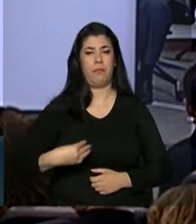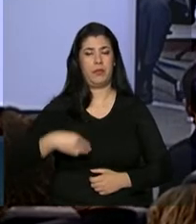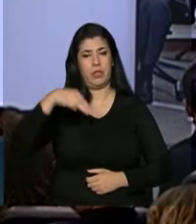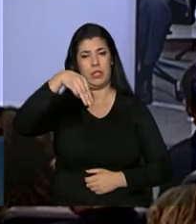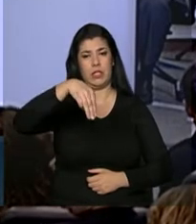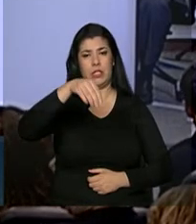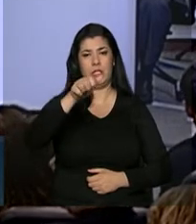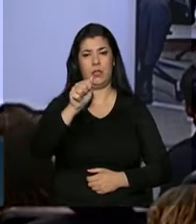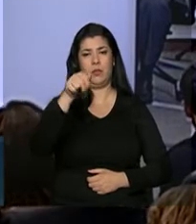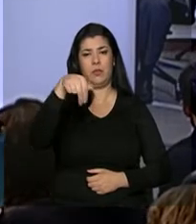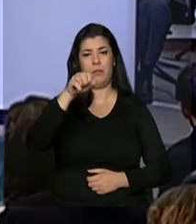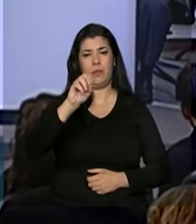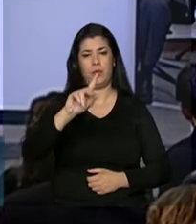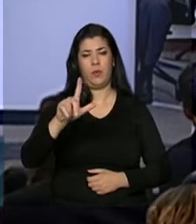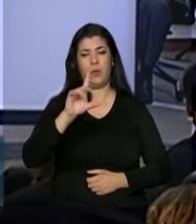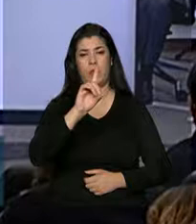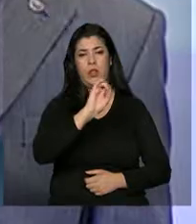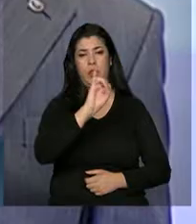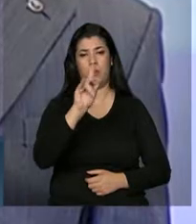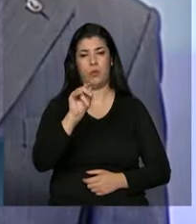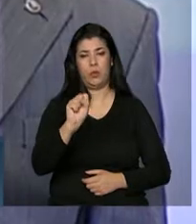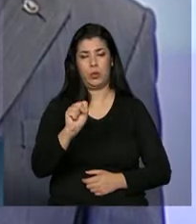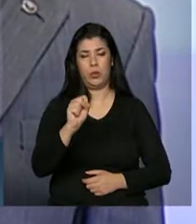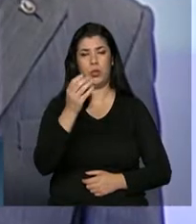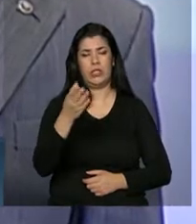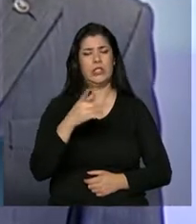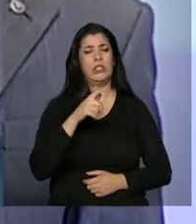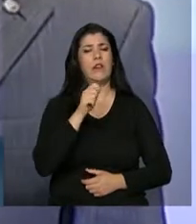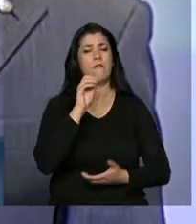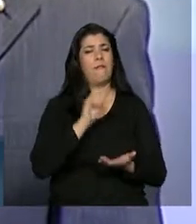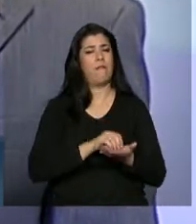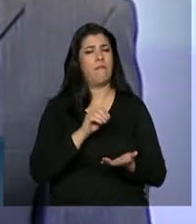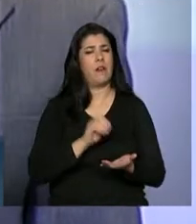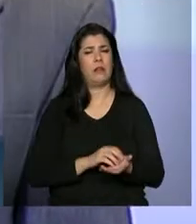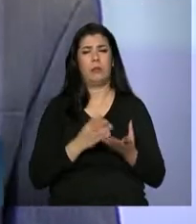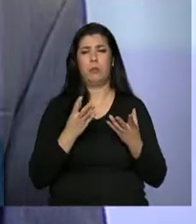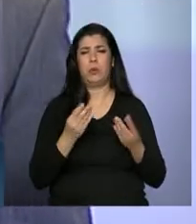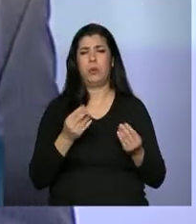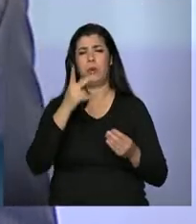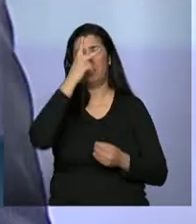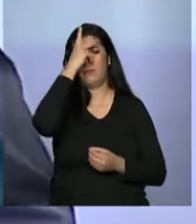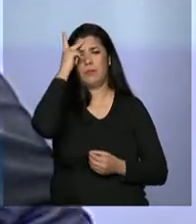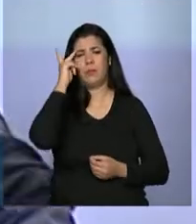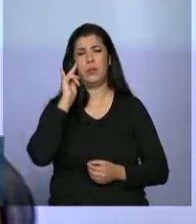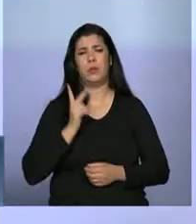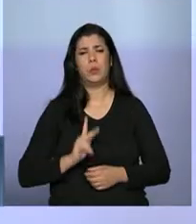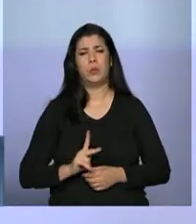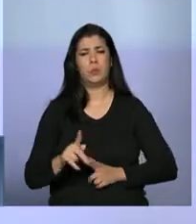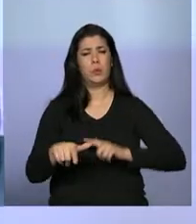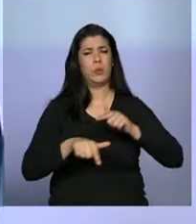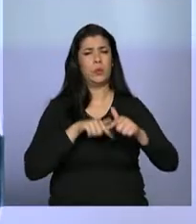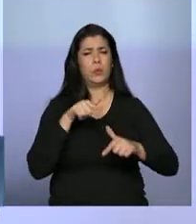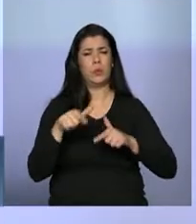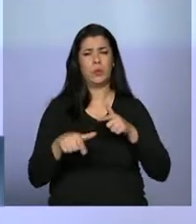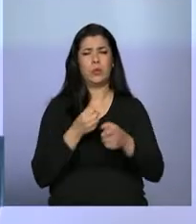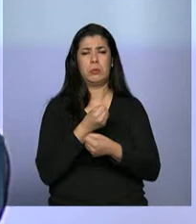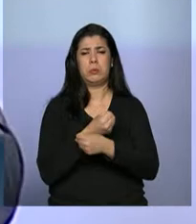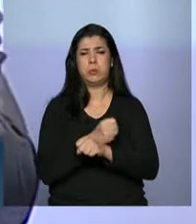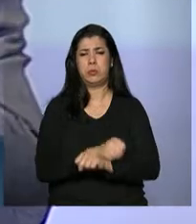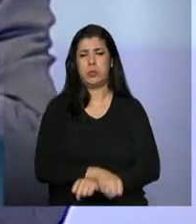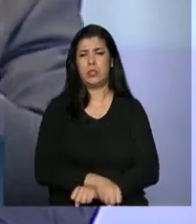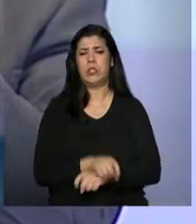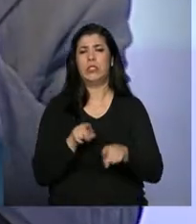respeito, muitos trabalhadores ainda precisam da nossa intervenção. e se nós construímos uma